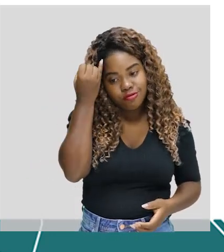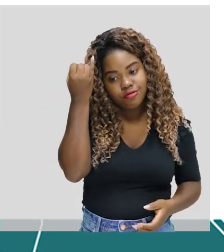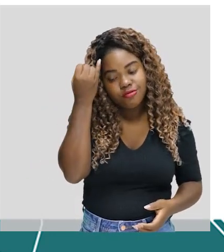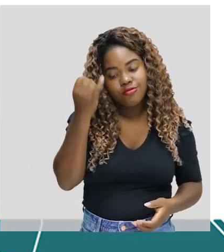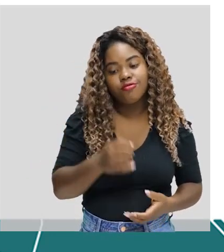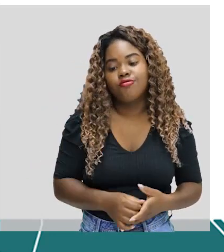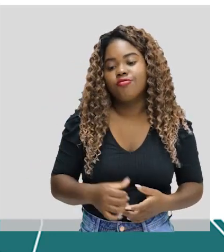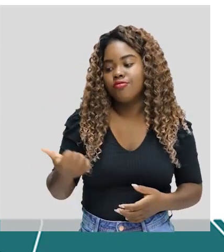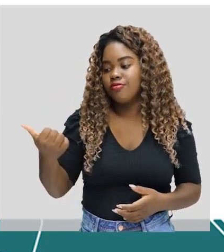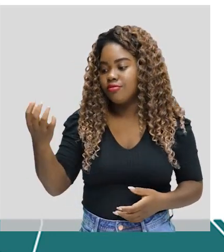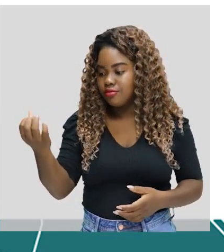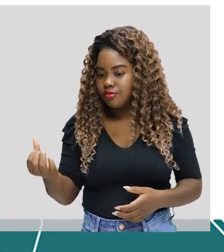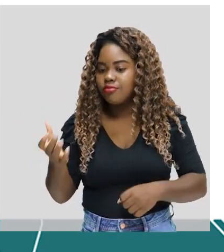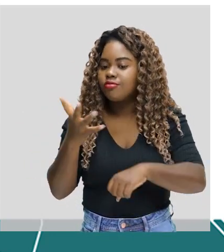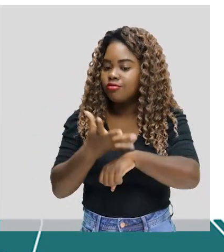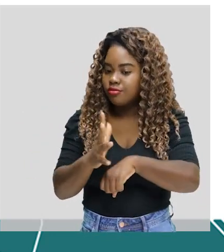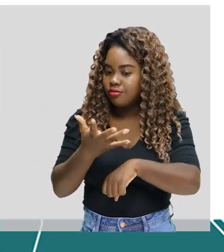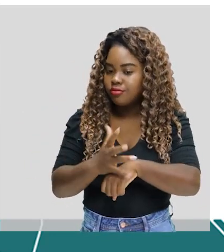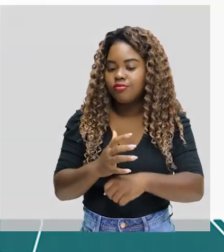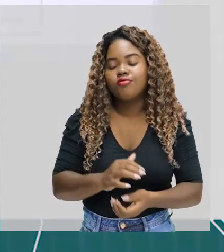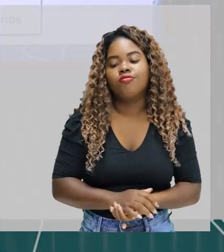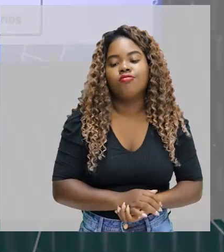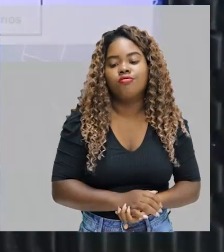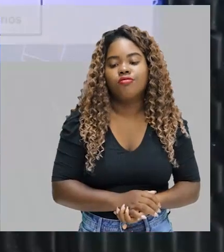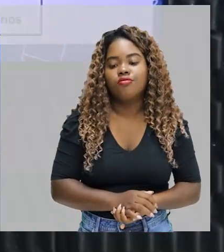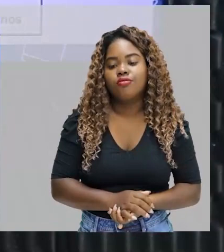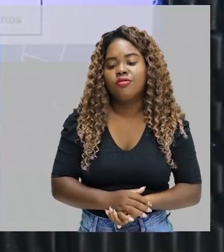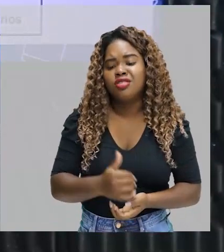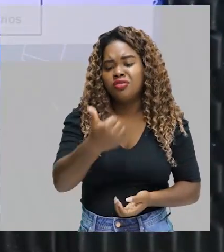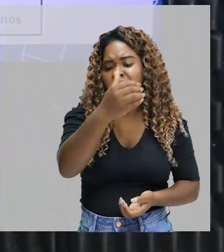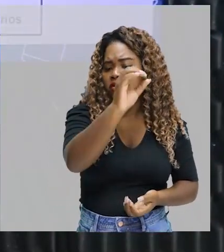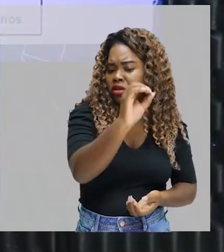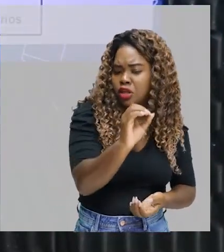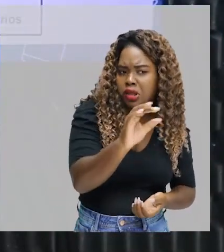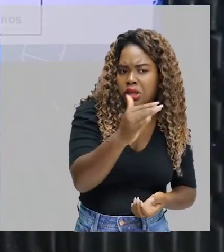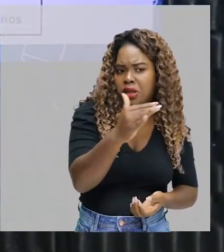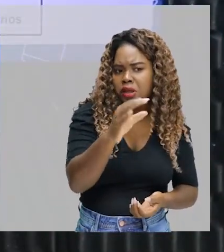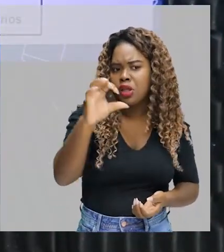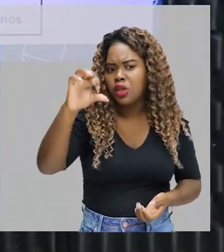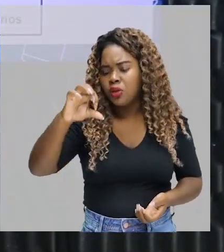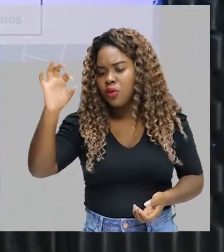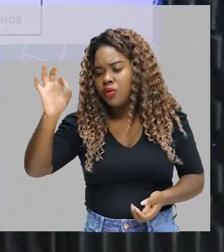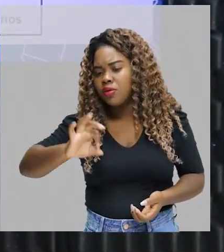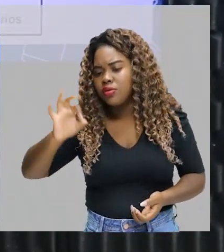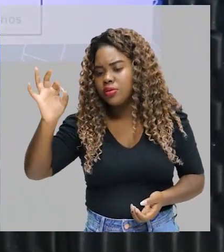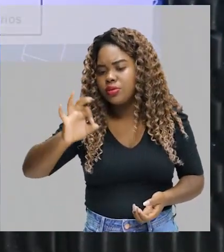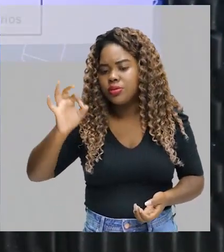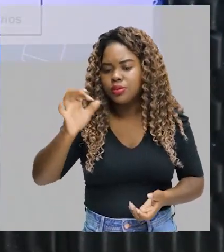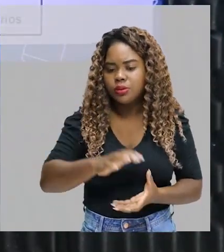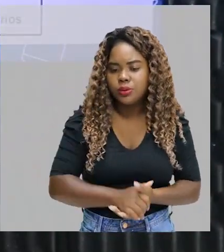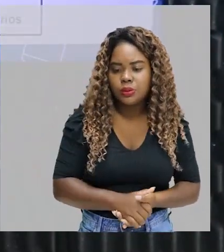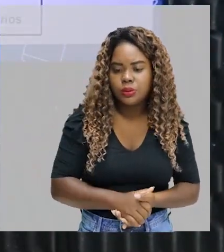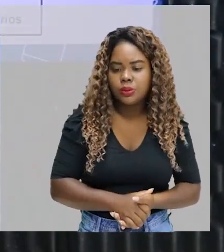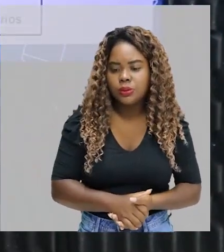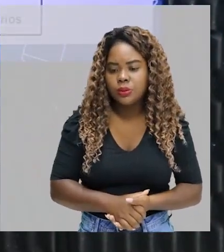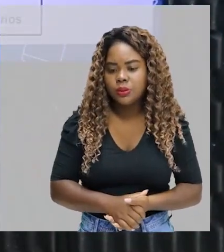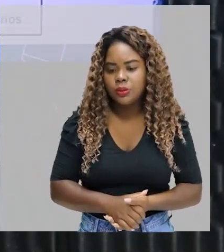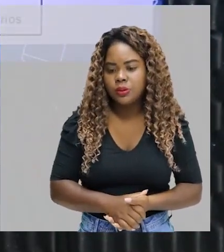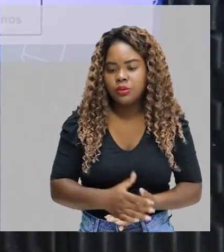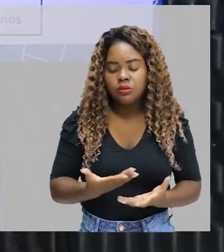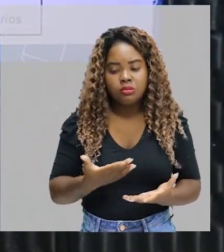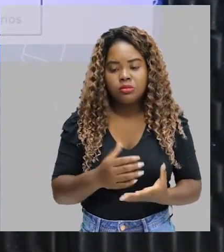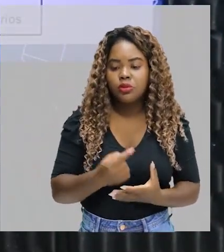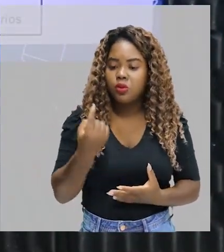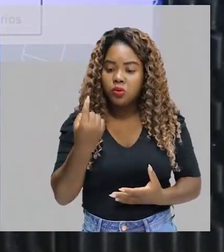16. Ou seja, quase aí, de 10, 9 são sedentários, apenas um ativo. Mais ou menos